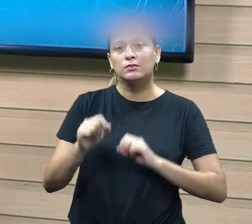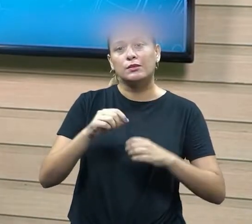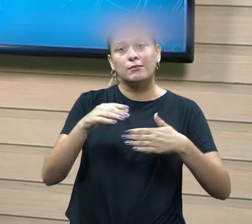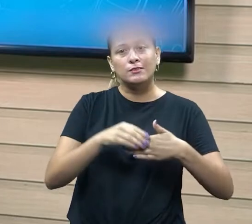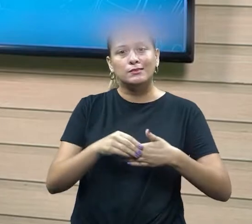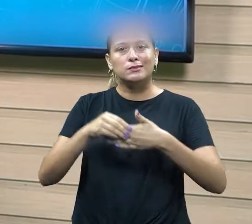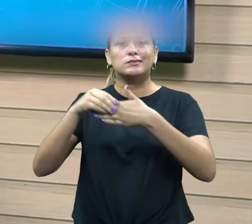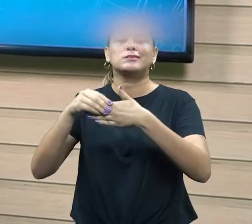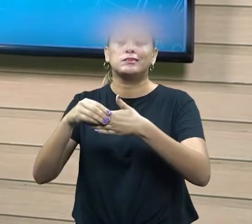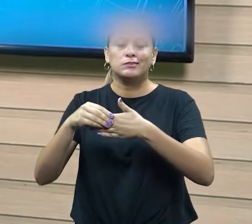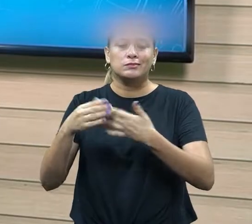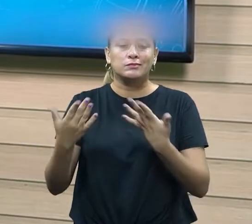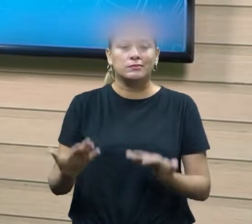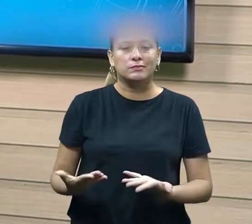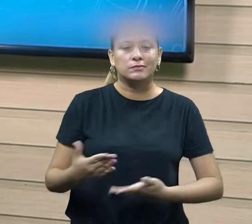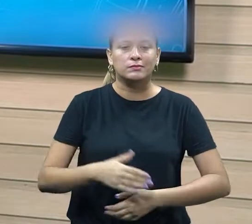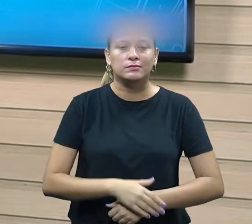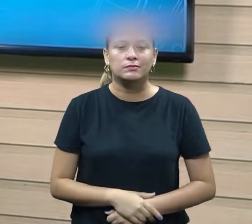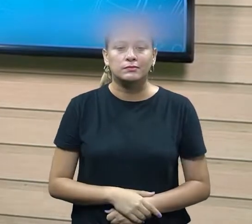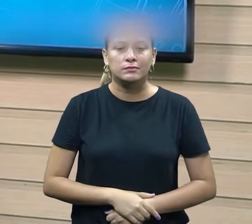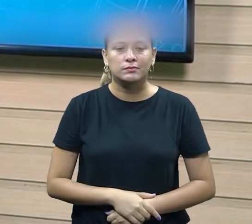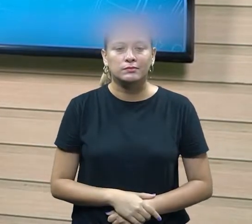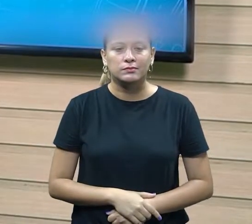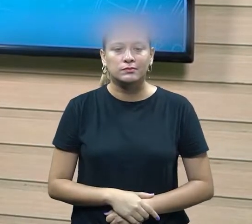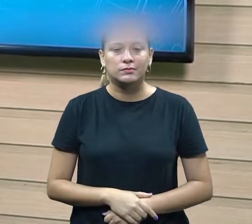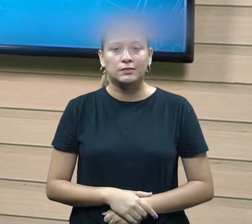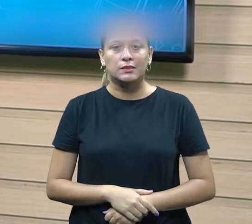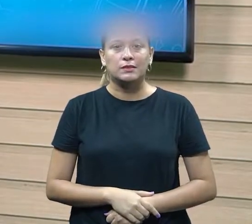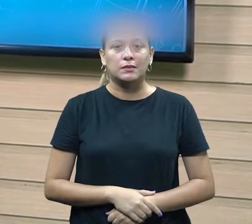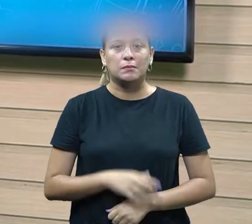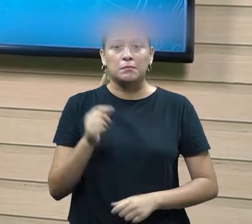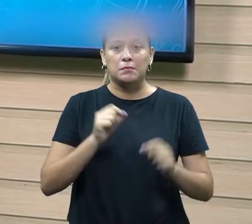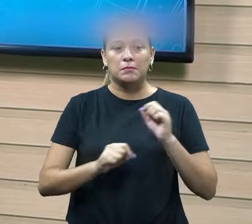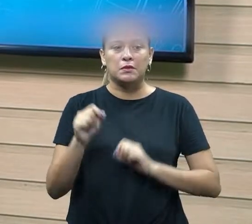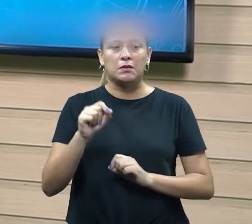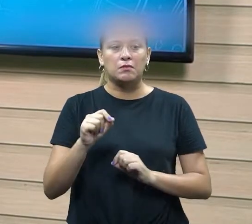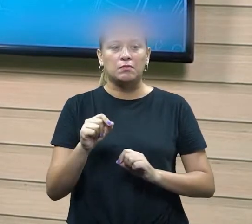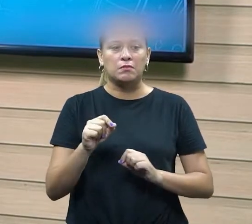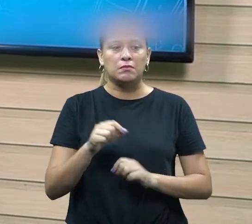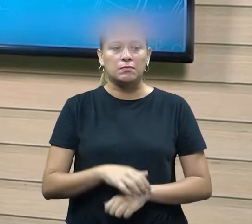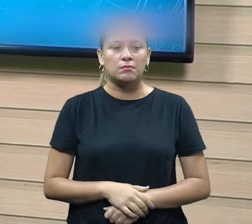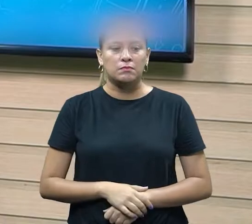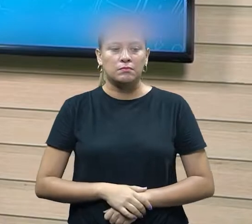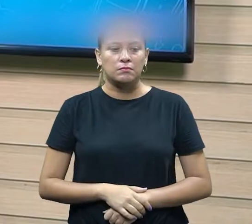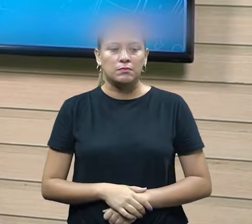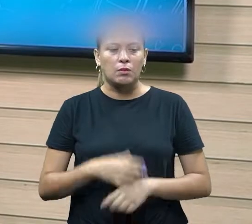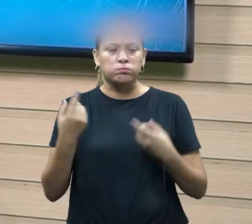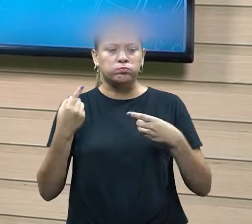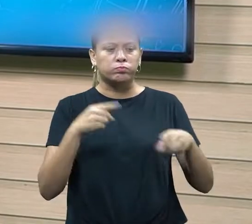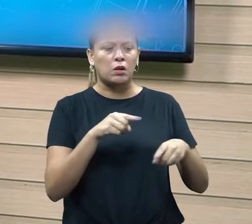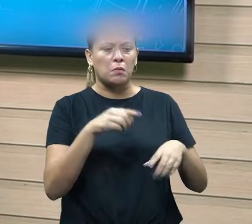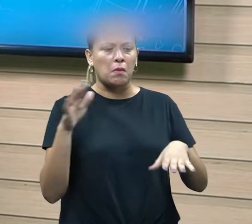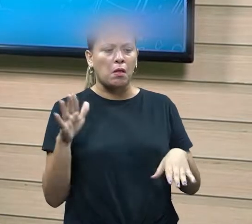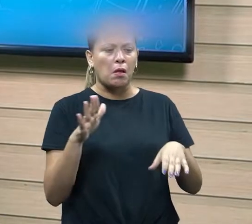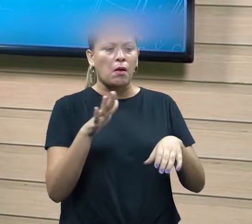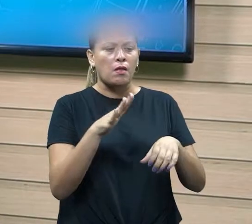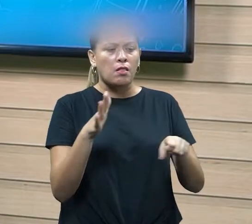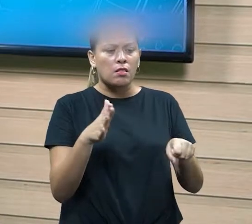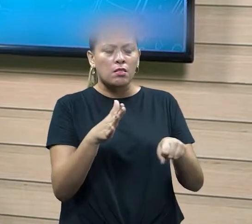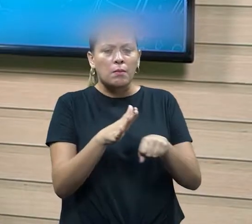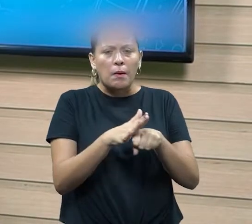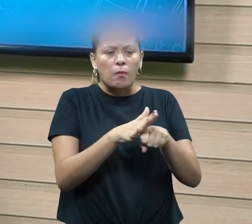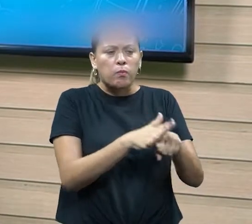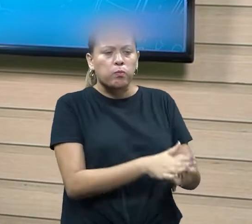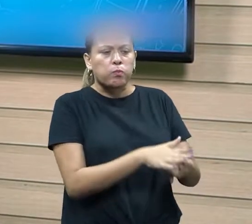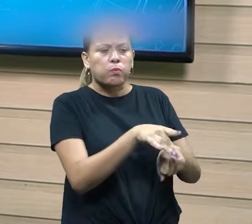sobressair de sufocar o outro que tem menos poder para se posicionar para se levar a sua condição